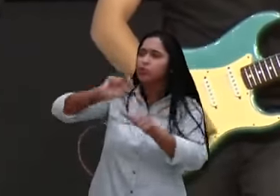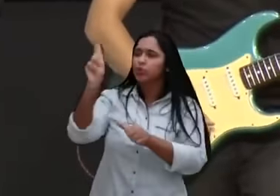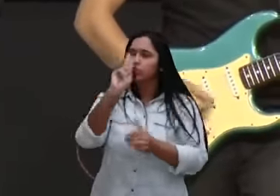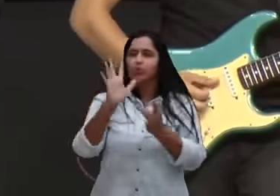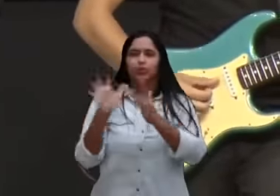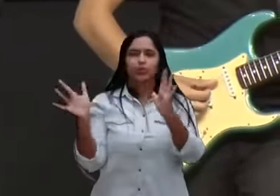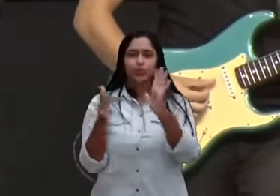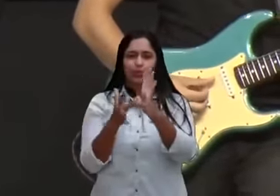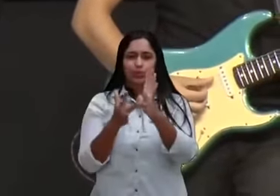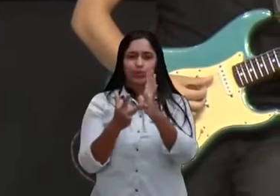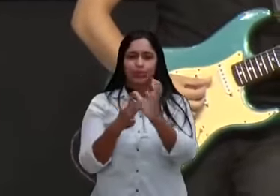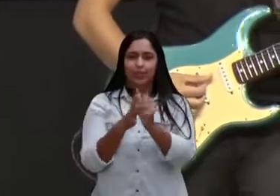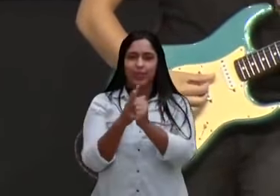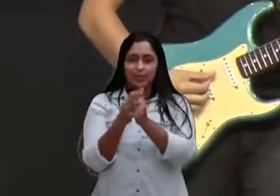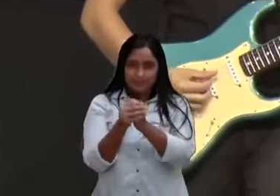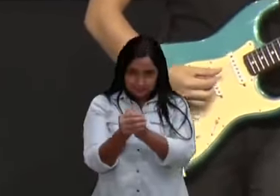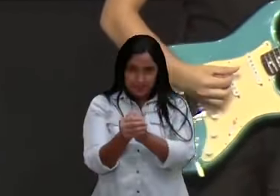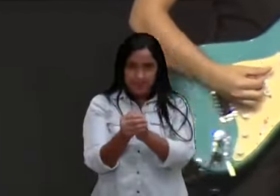e amém.